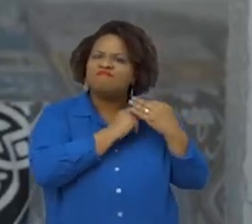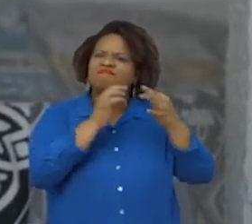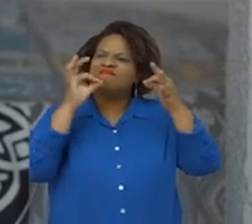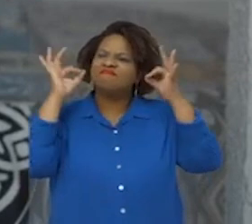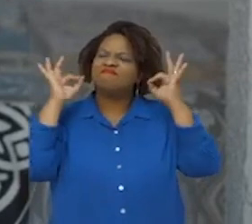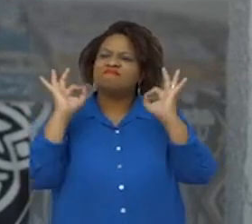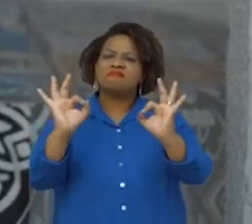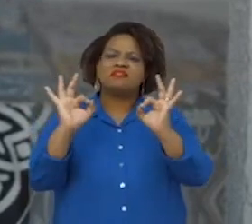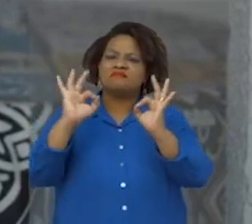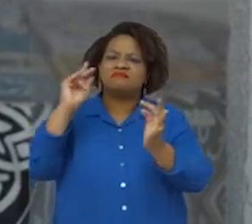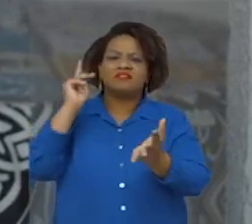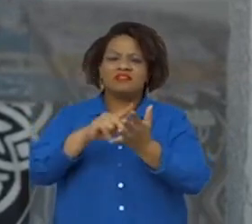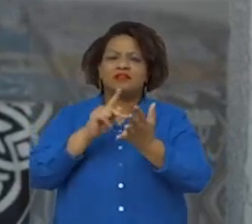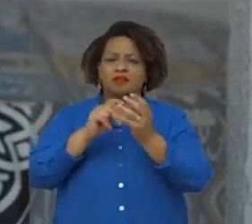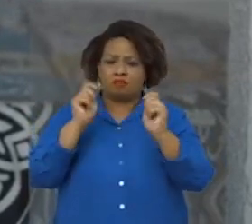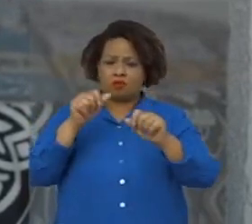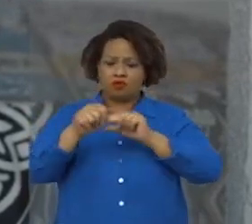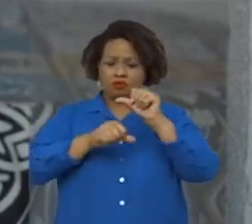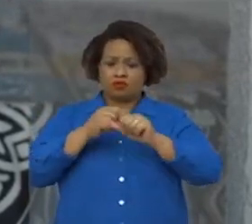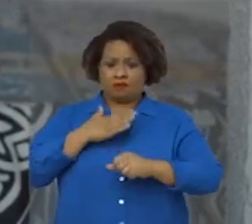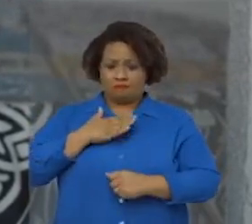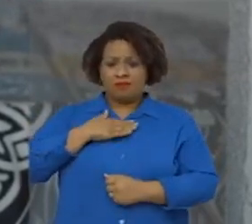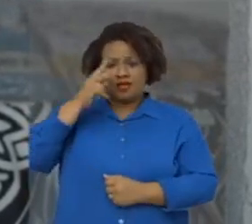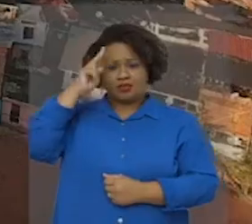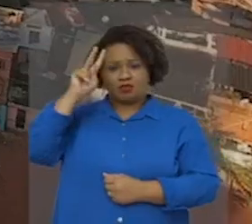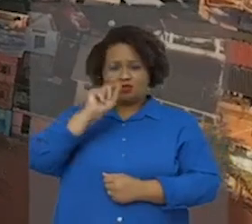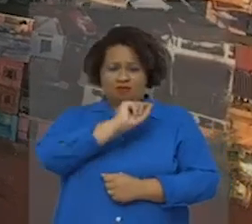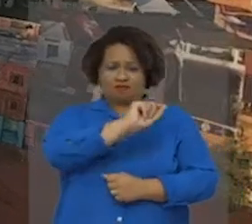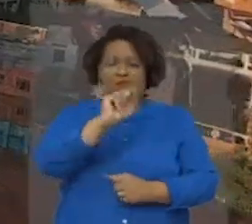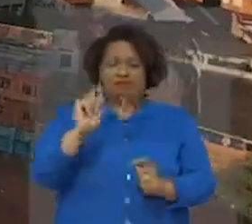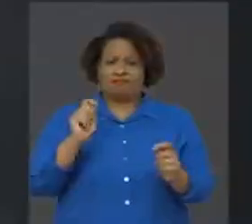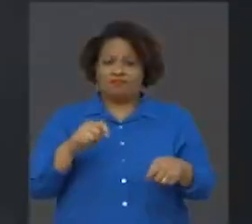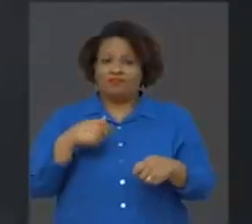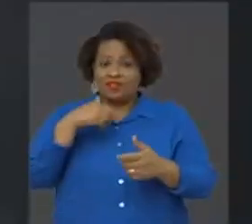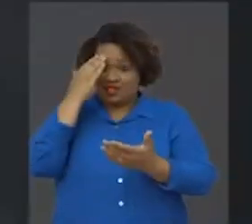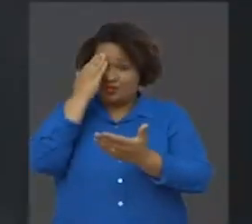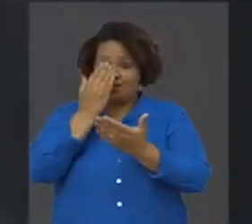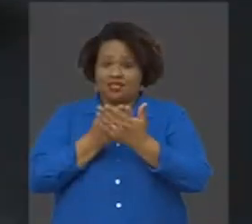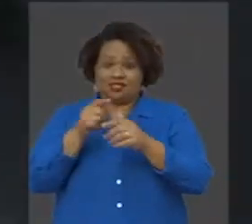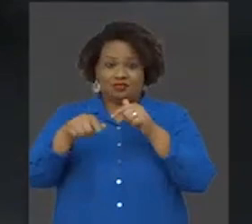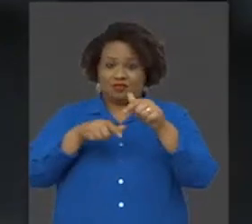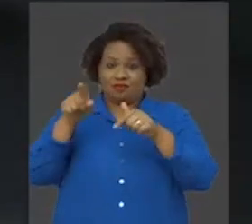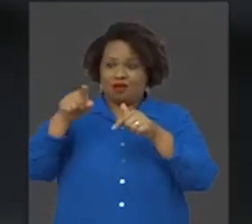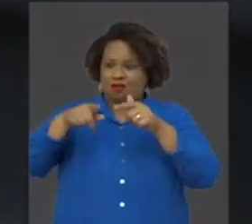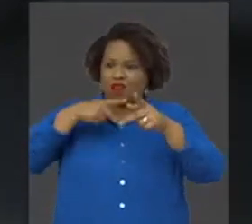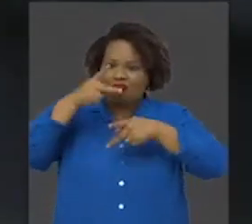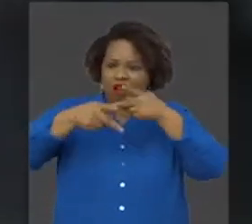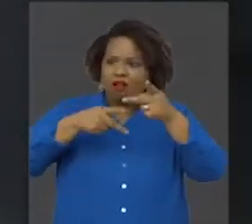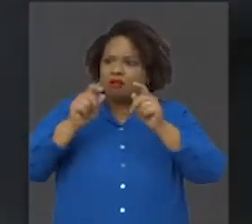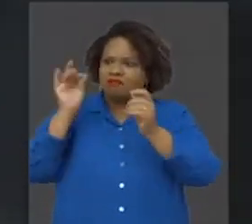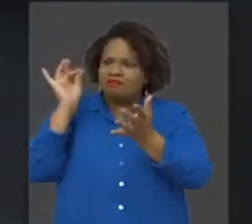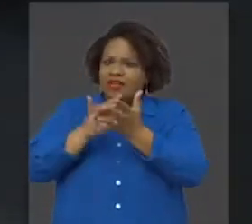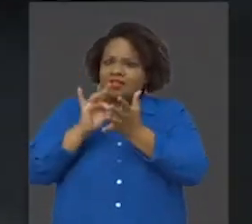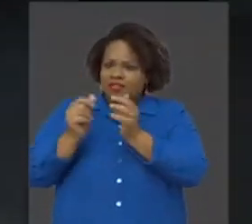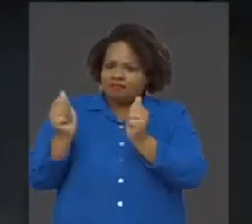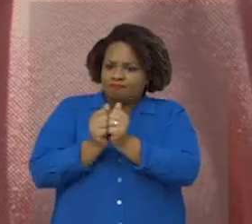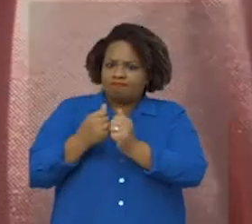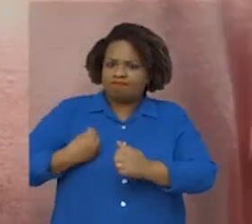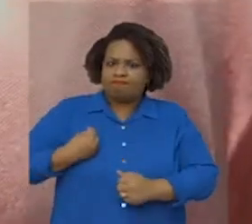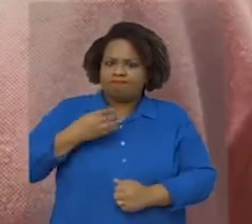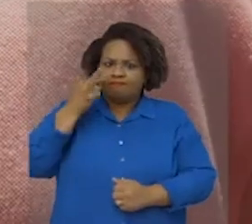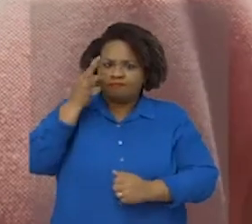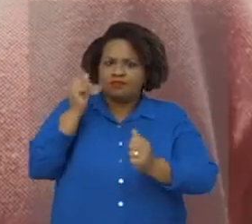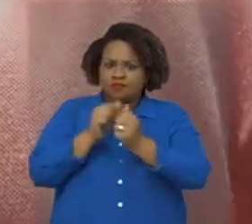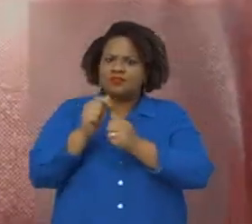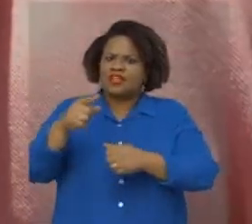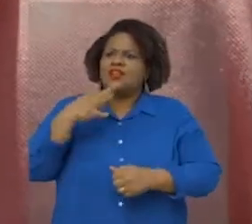de caráter e que pode mudar não só a minha história, como de muitos. Eu acredito muito no trabalho dele, porque ele não só fala, mas ele faz pelo povo, ele está com o povo. Ele